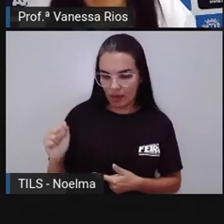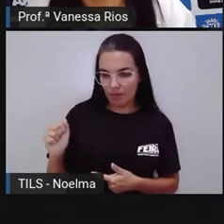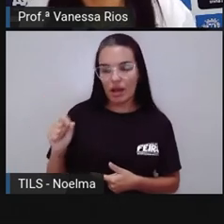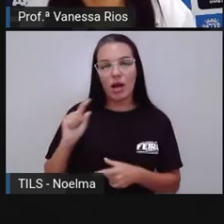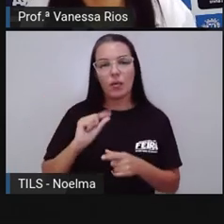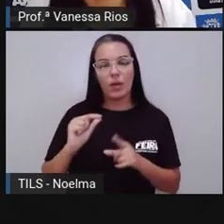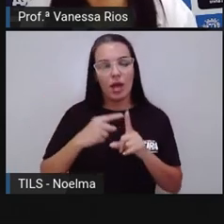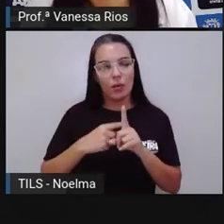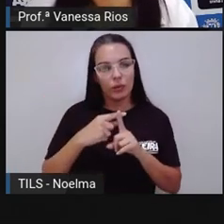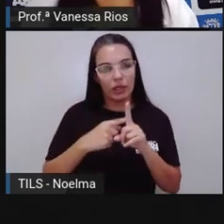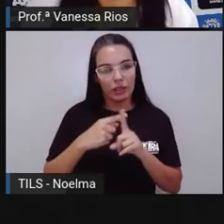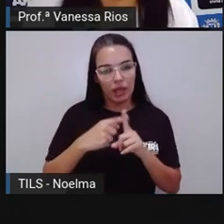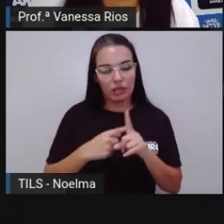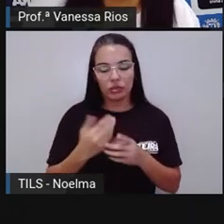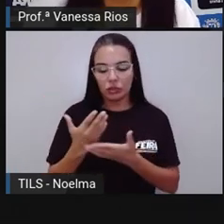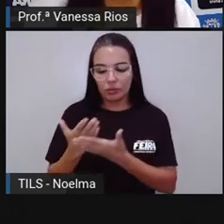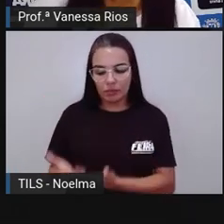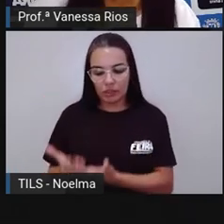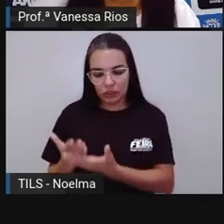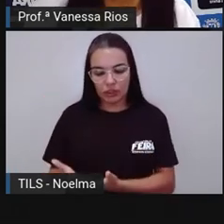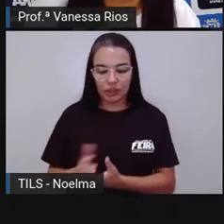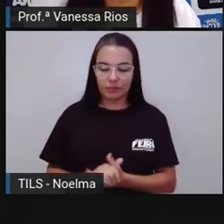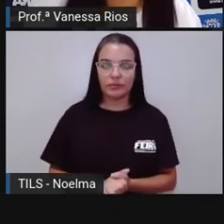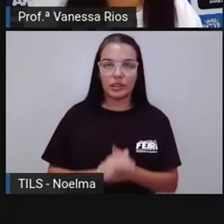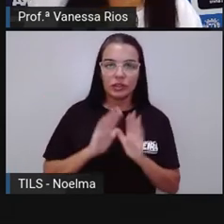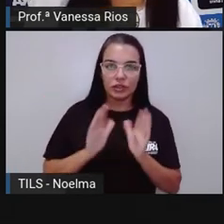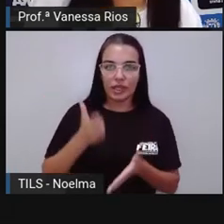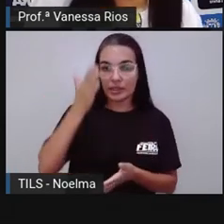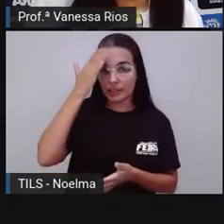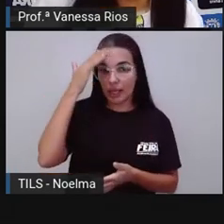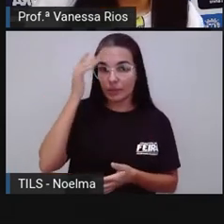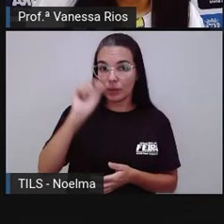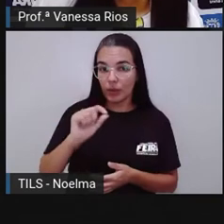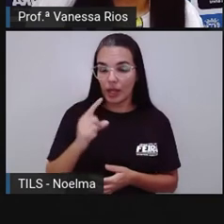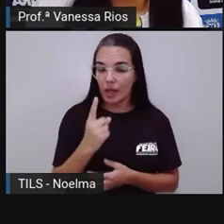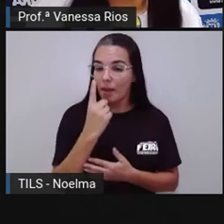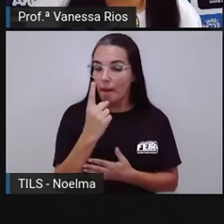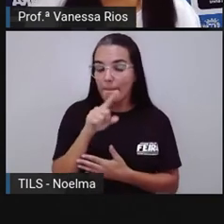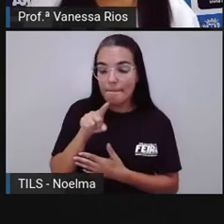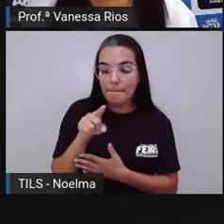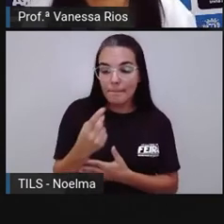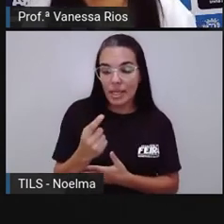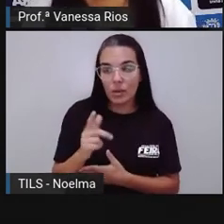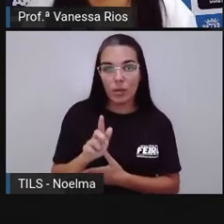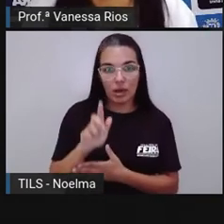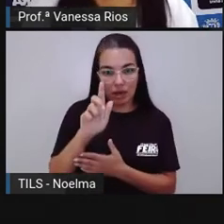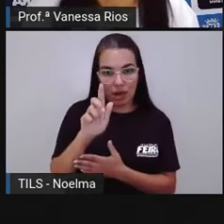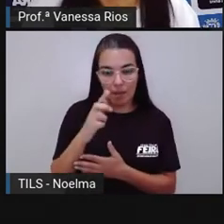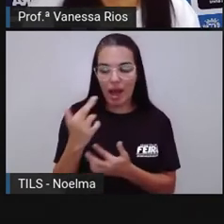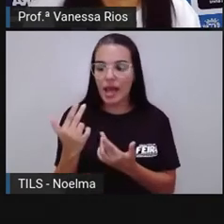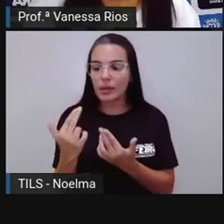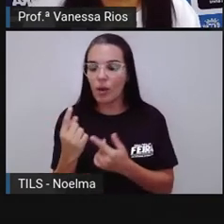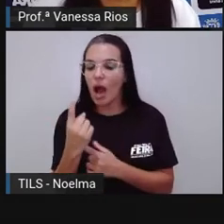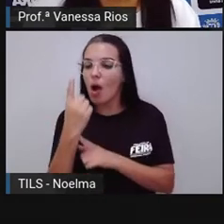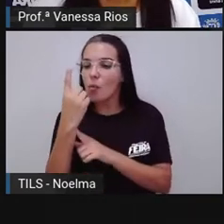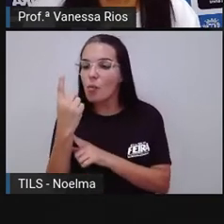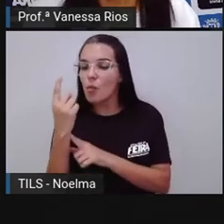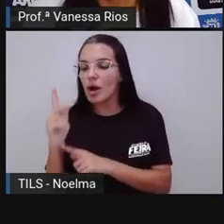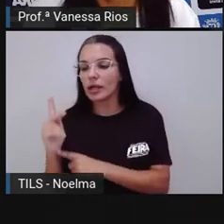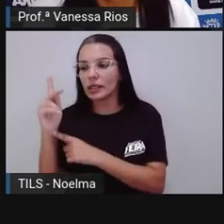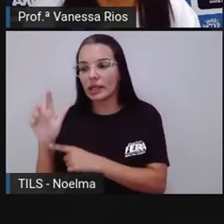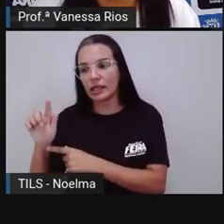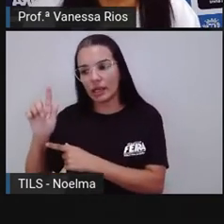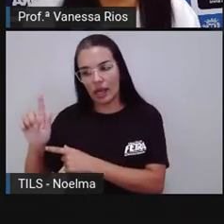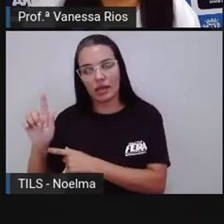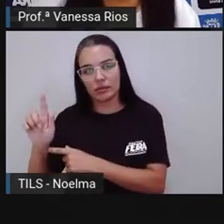lembra aí que mil gramas é igual a um quilograma, né? Quilograma representado aí pelas letras